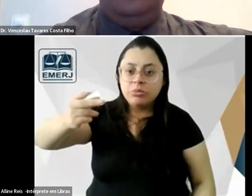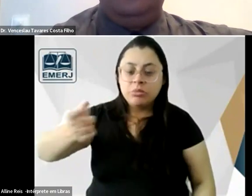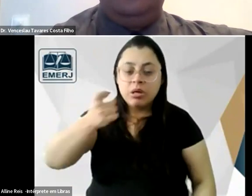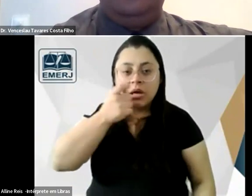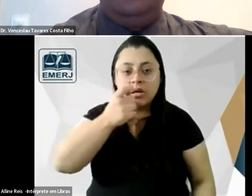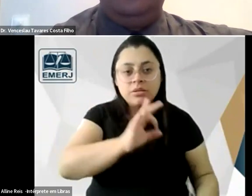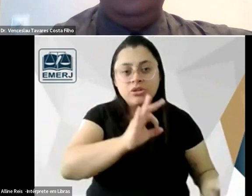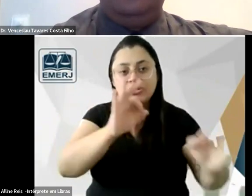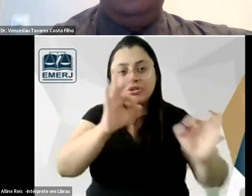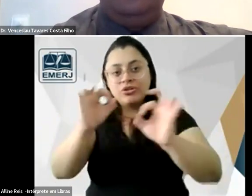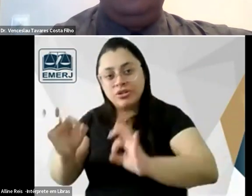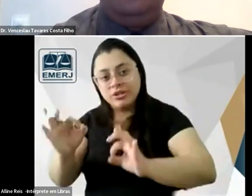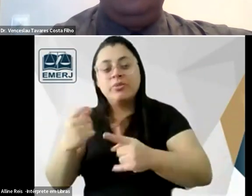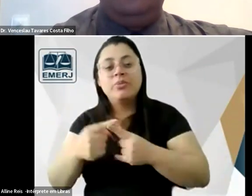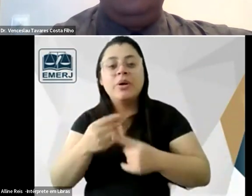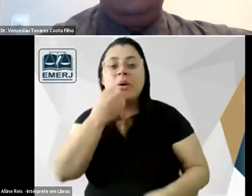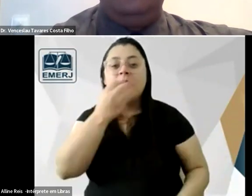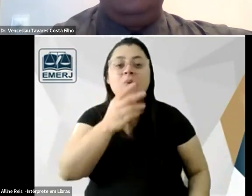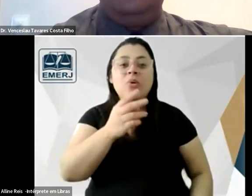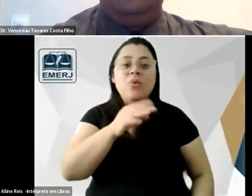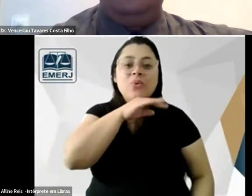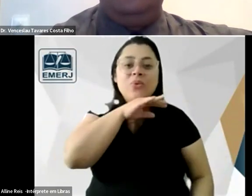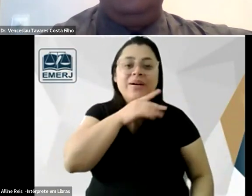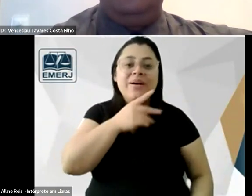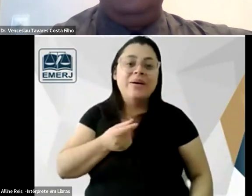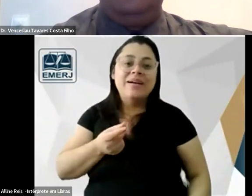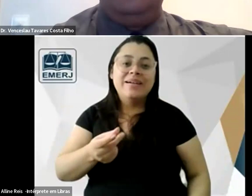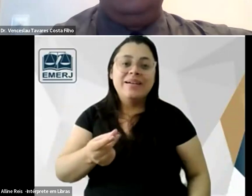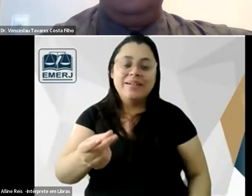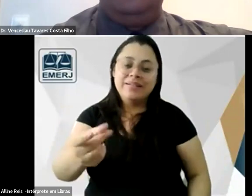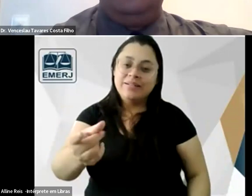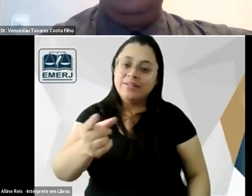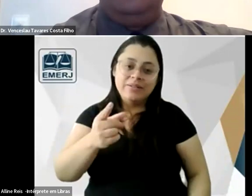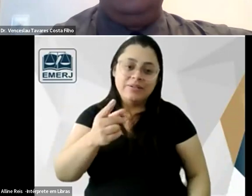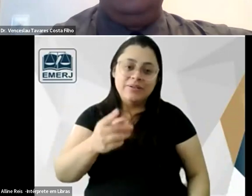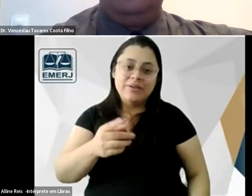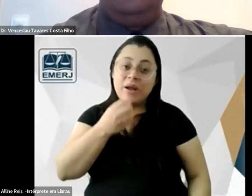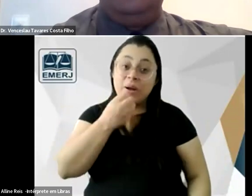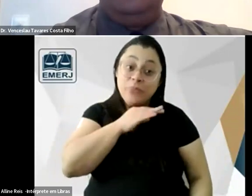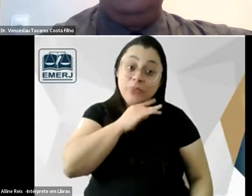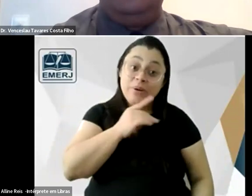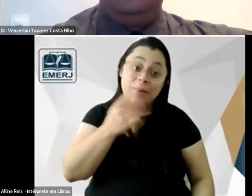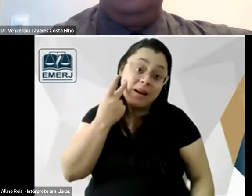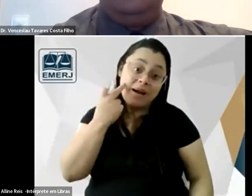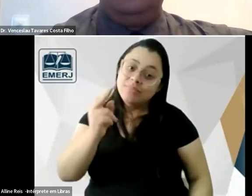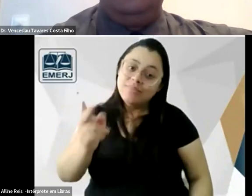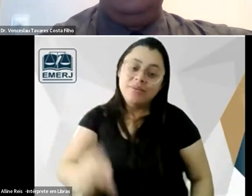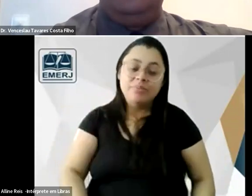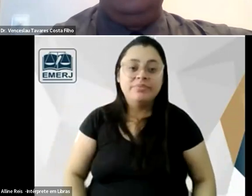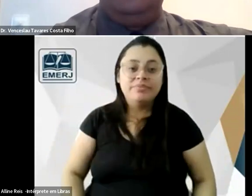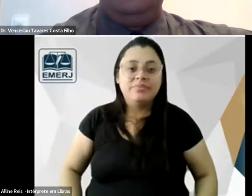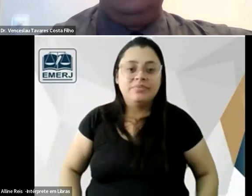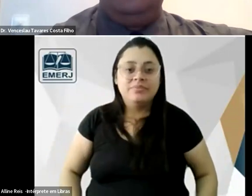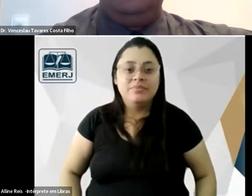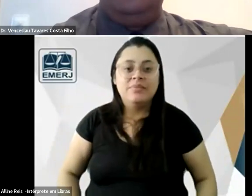bom e é ruim né porque fica eternamente no mundo virtual tudo que a gente fala tudo que a gente coloca fica eterno mas